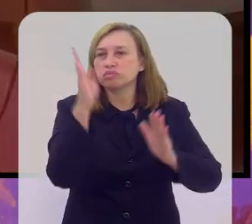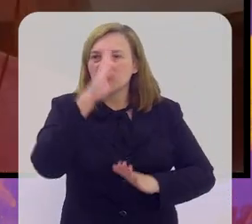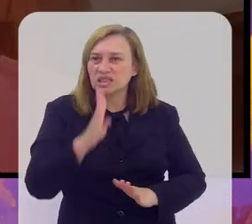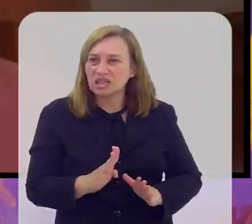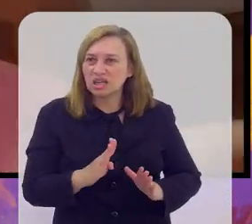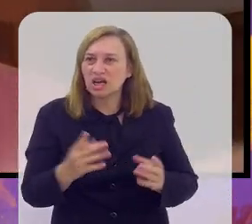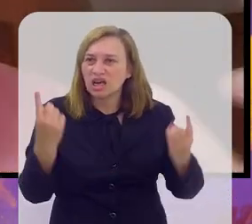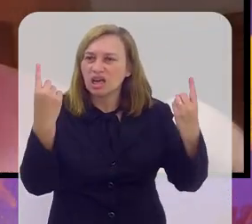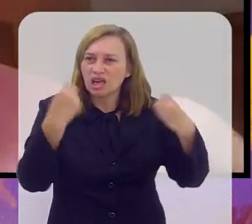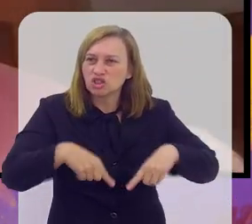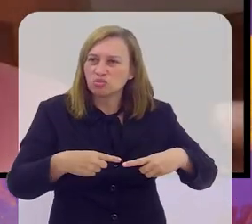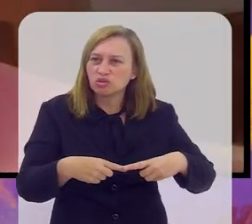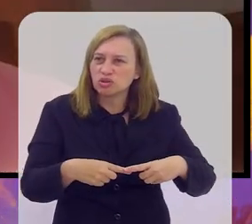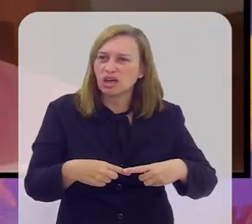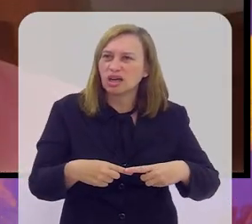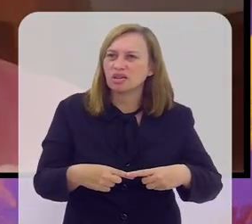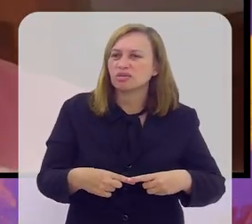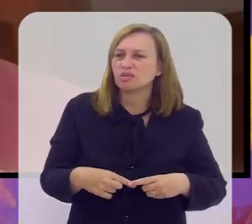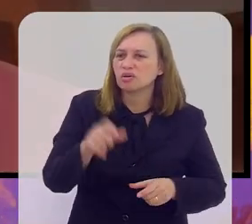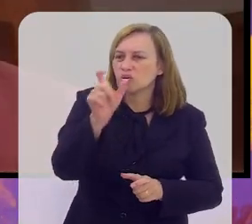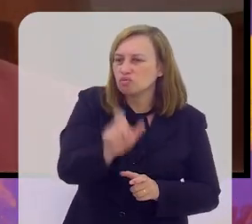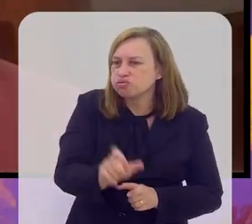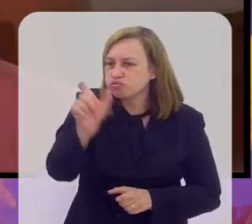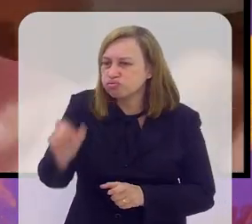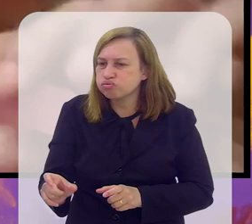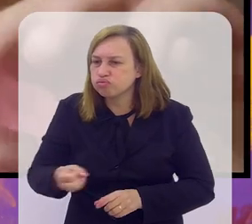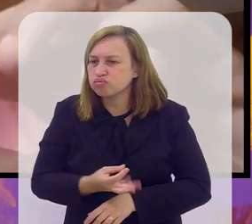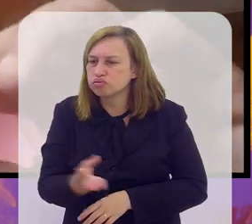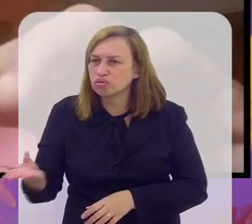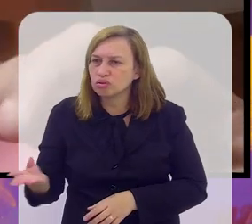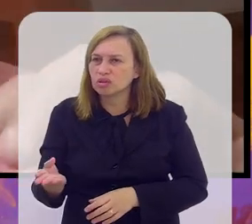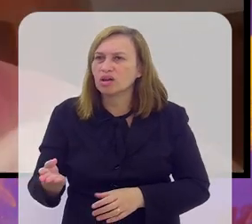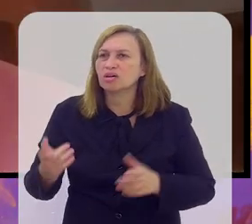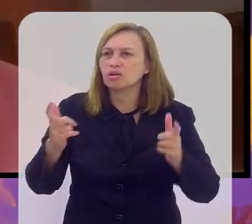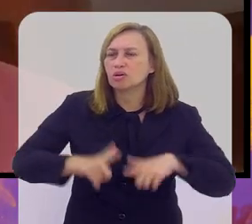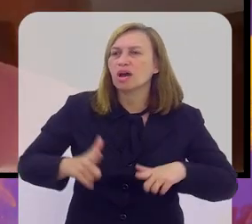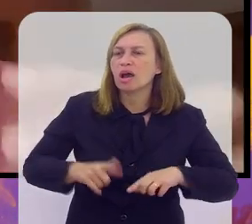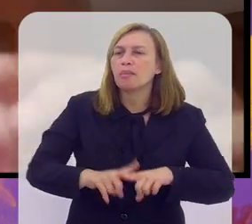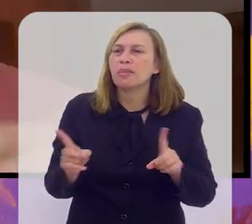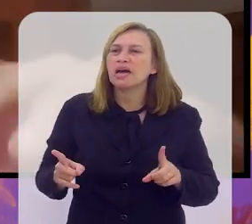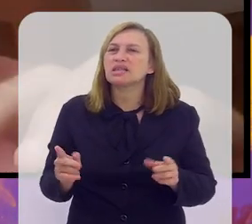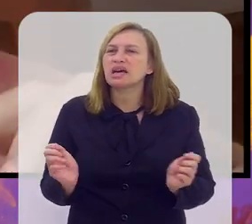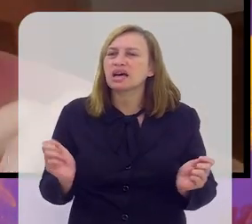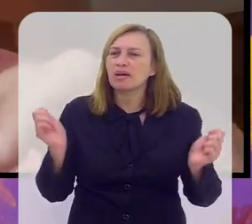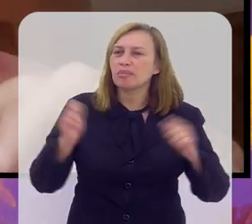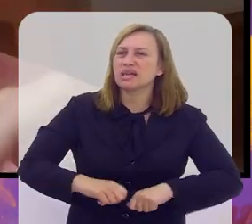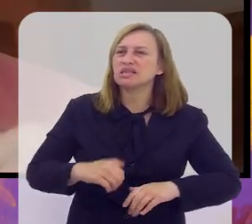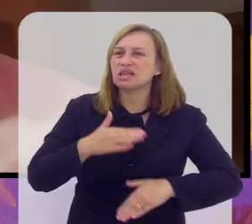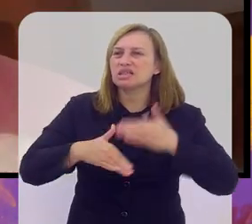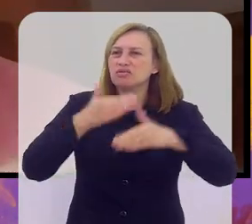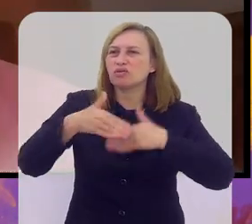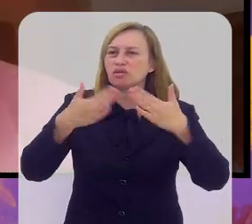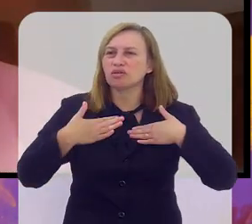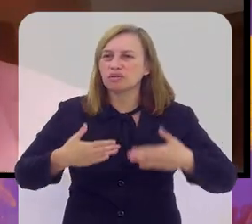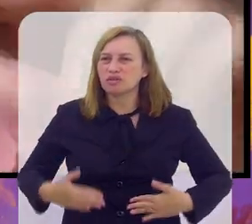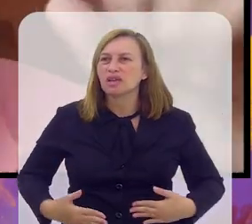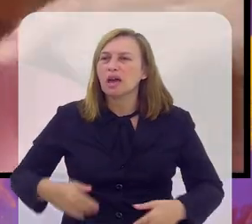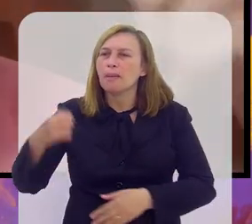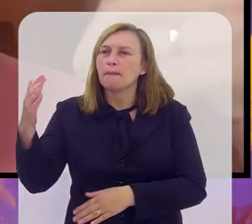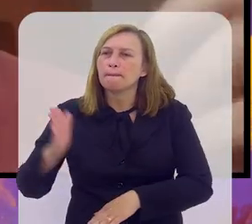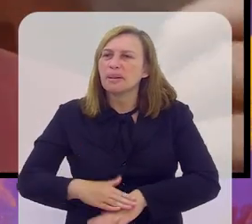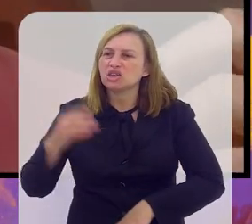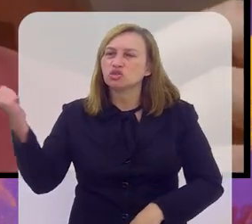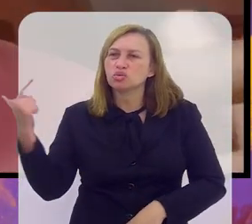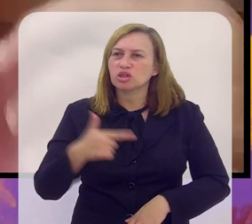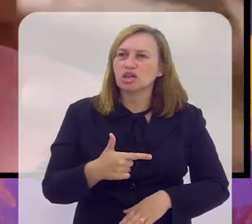veloz. Ele é disputado pela mesma quantidade de jogadores, pelo mesmo espaço territorial, porém, com uma capacidade de desenvolvedura física